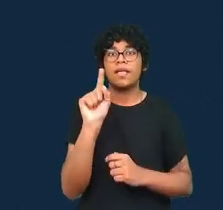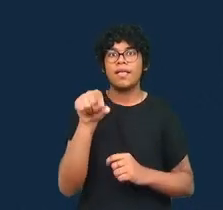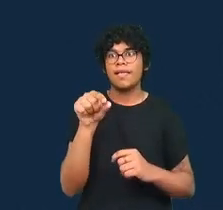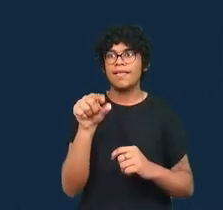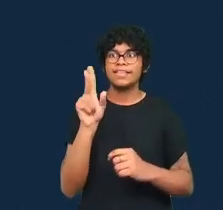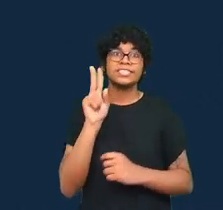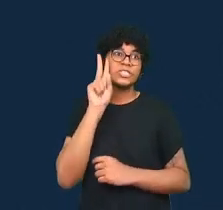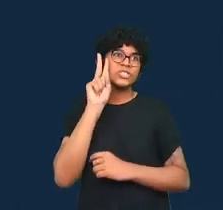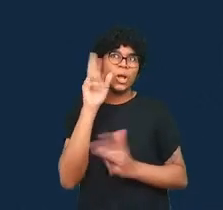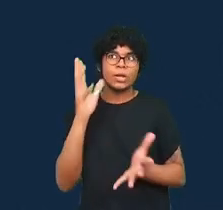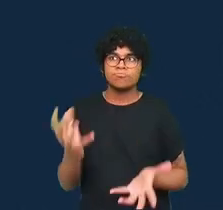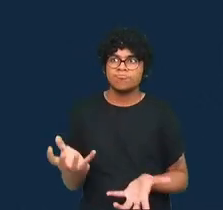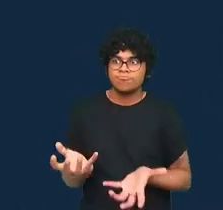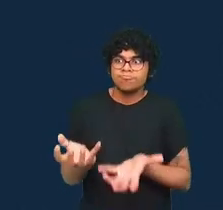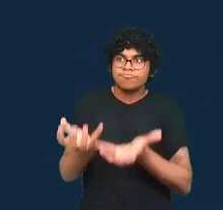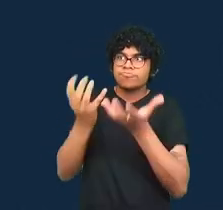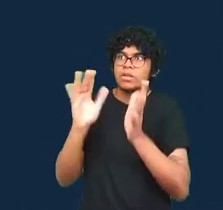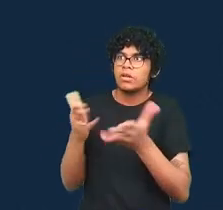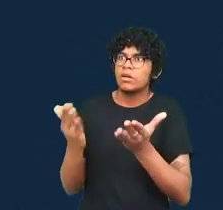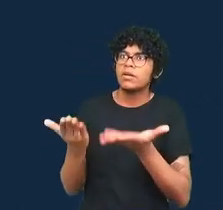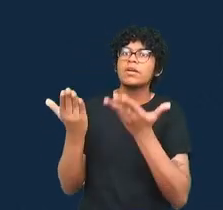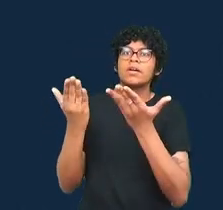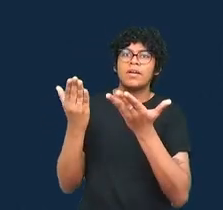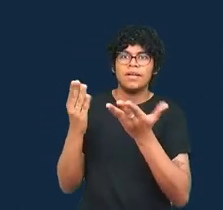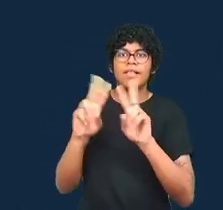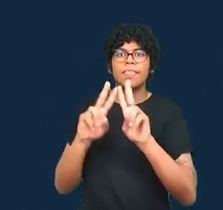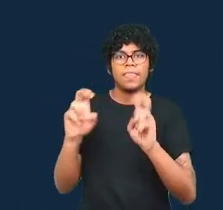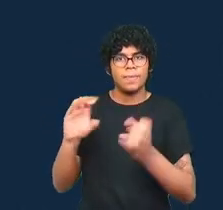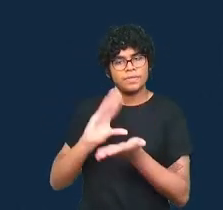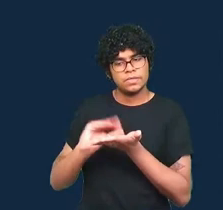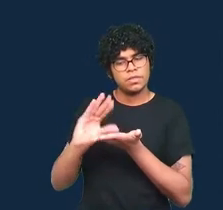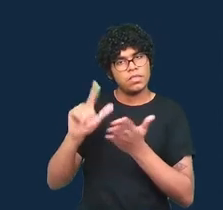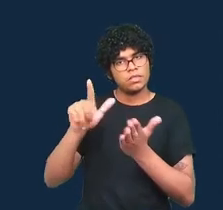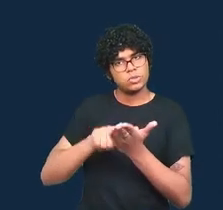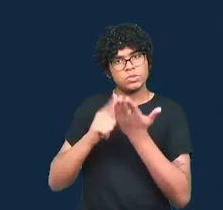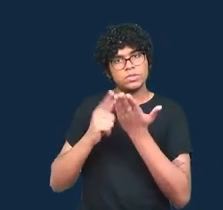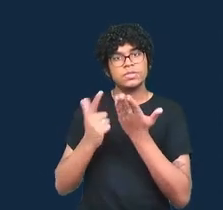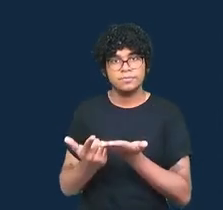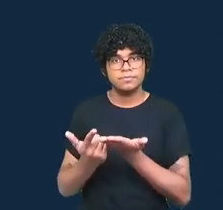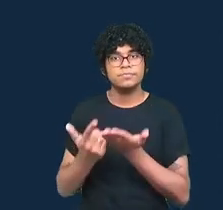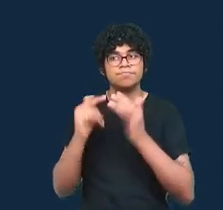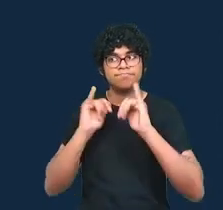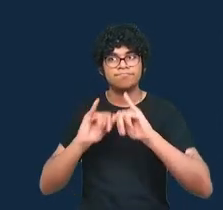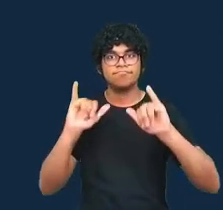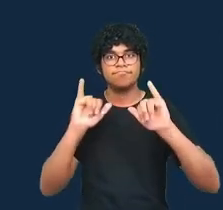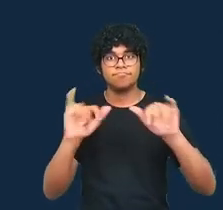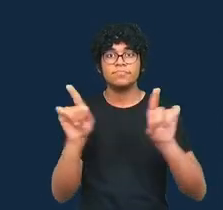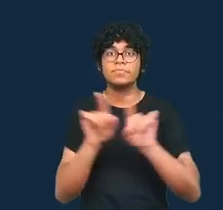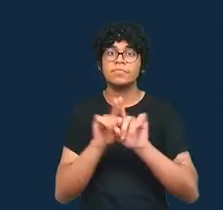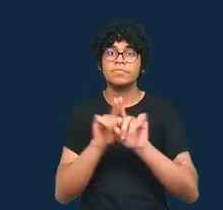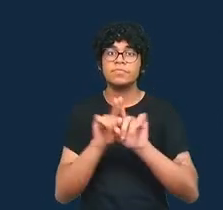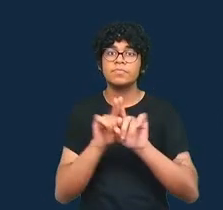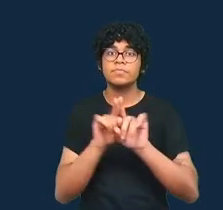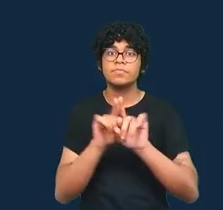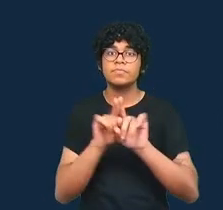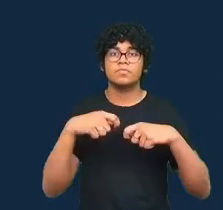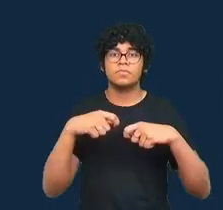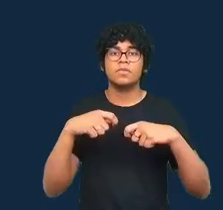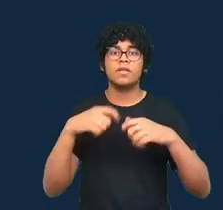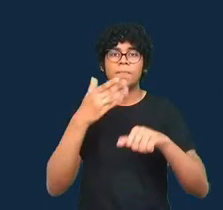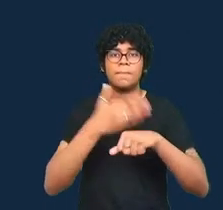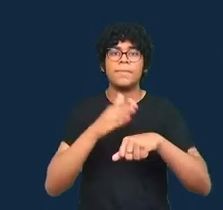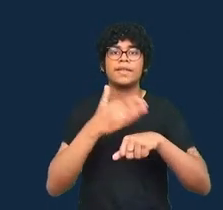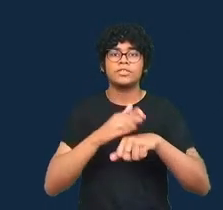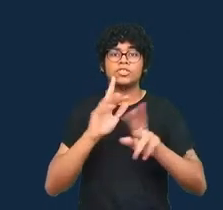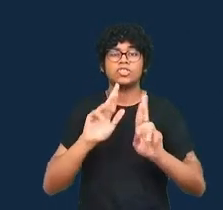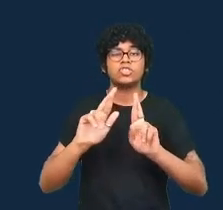sobre o jornalismo de dados e dar conta dessas práticas de um modo um pouquinho diferente da primeira